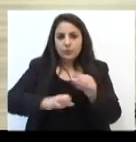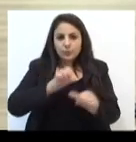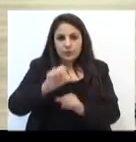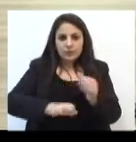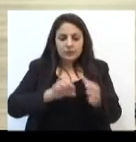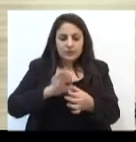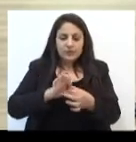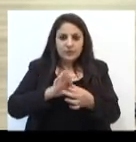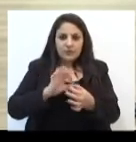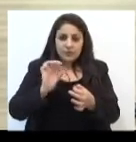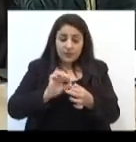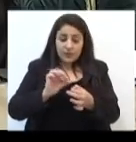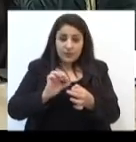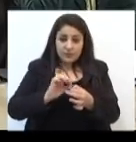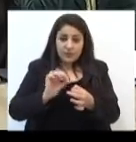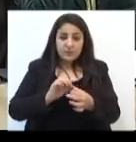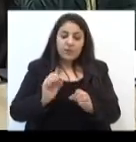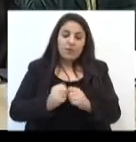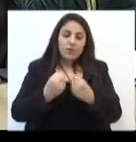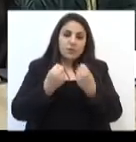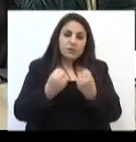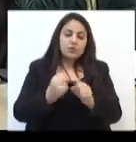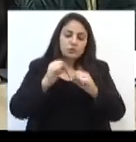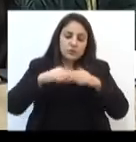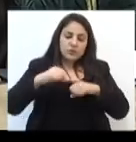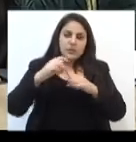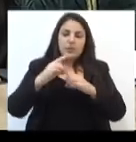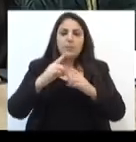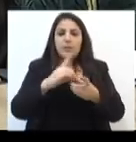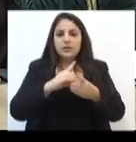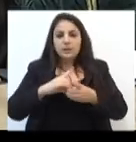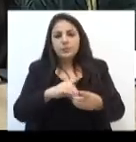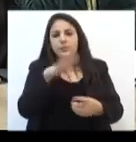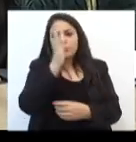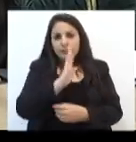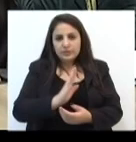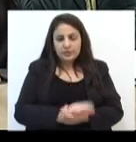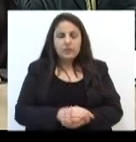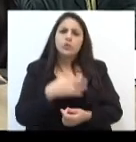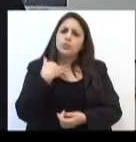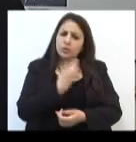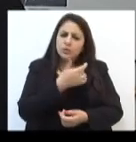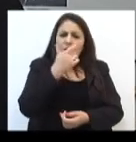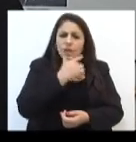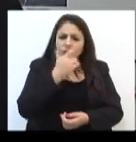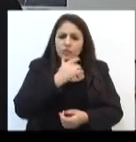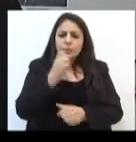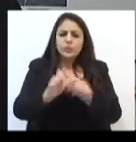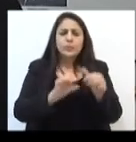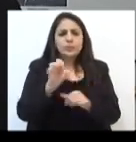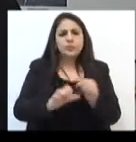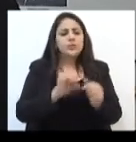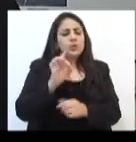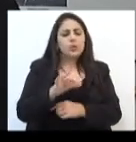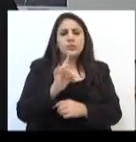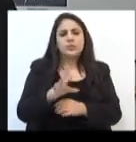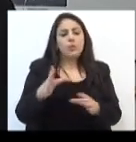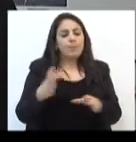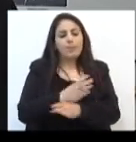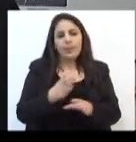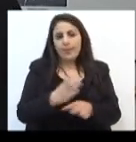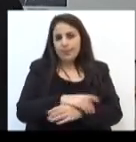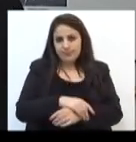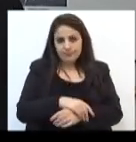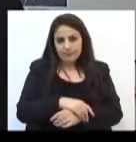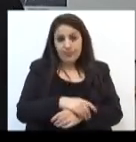que as mudanças aprovadas vão fortalecer o sistema democrático brasileiro. Nós achamos que a reforma, ela não foi uma reforma